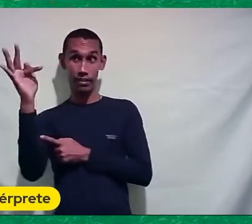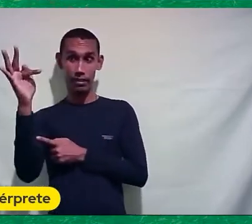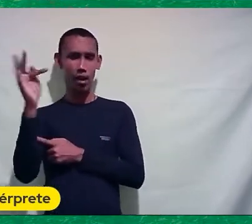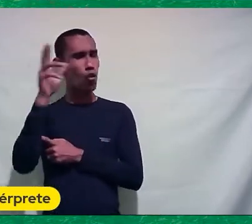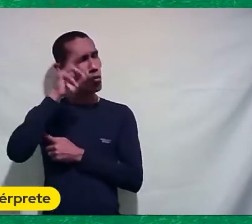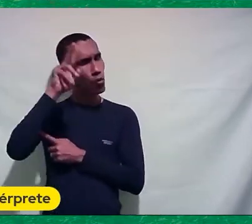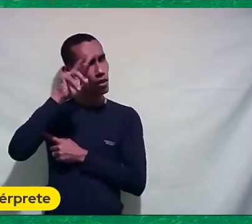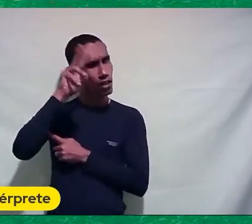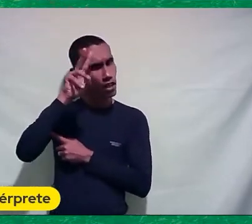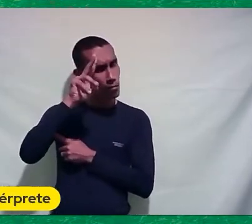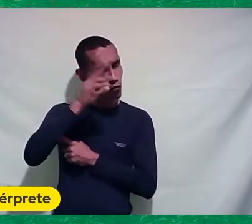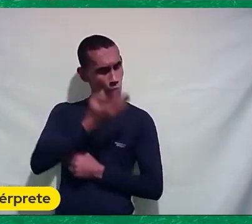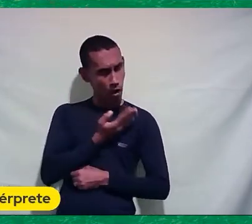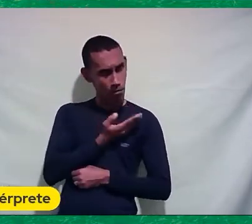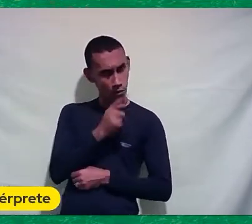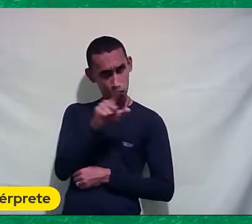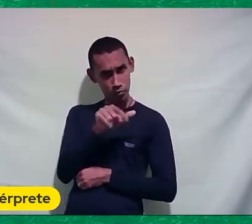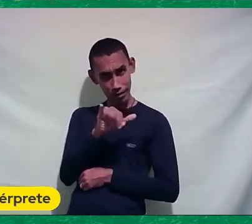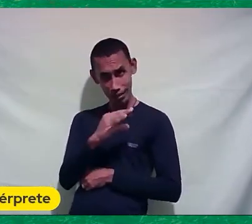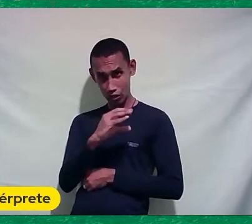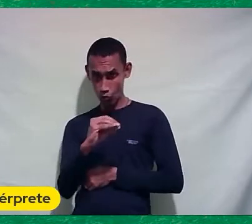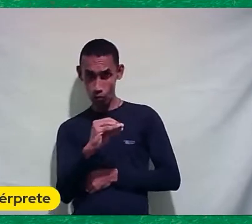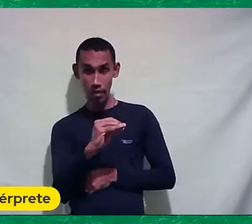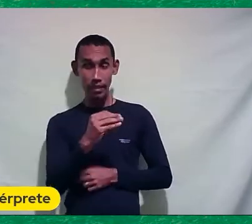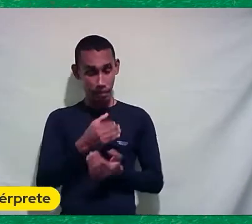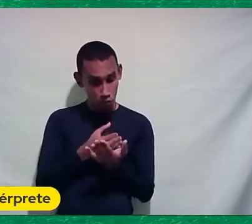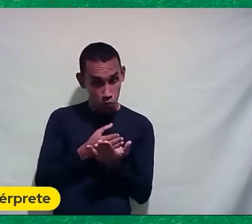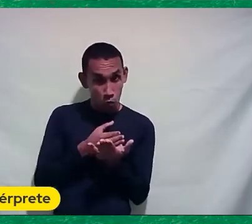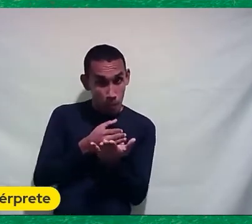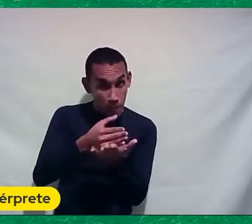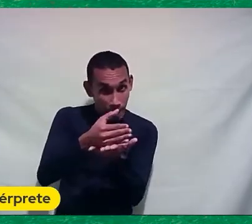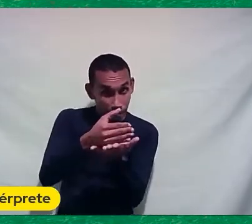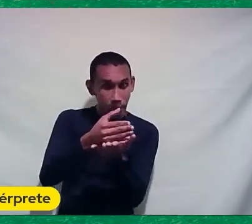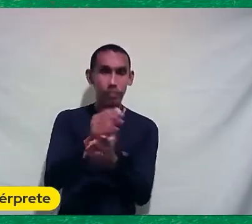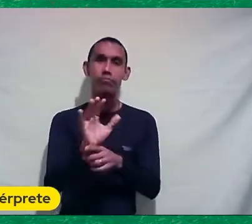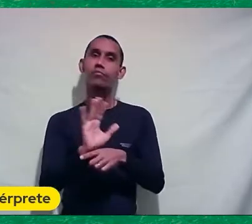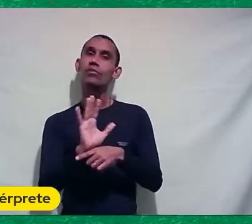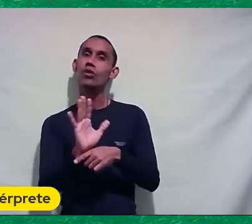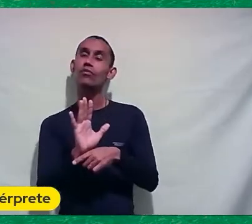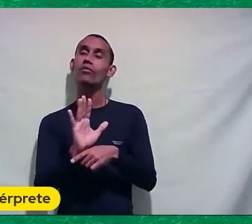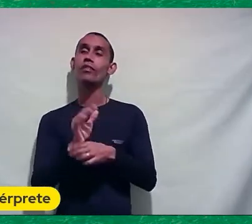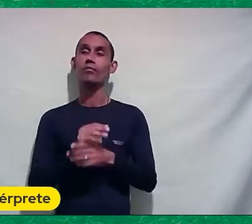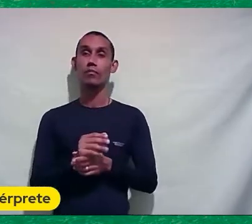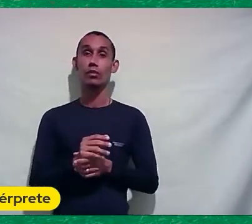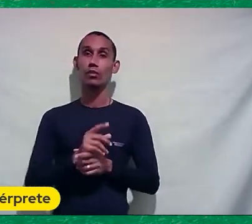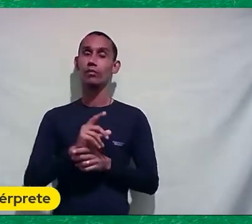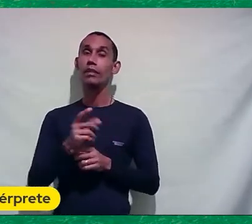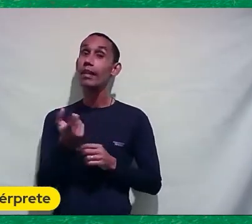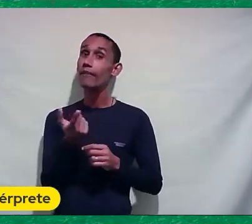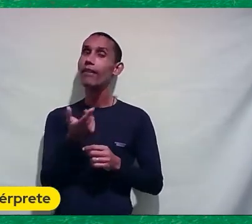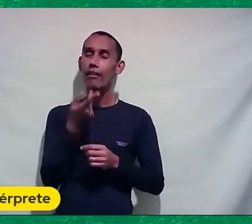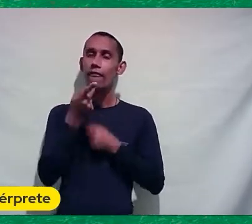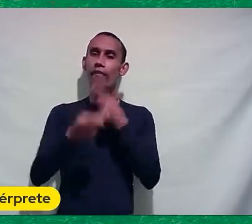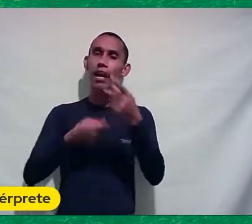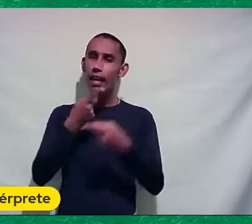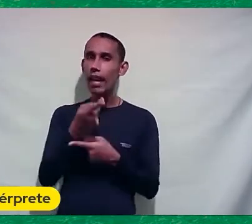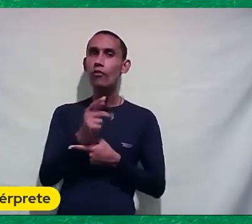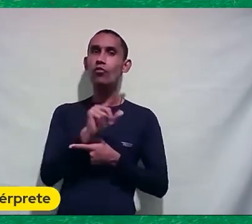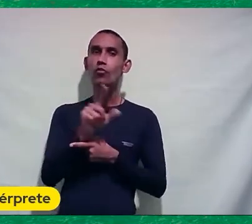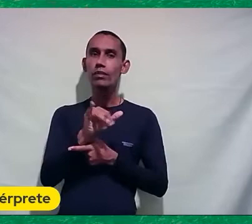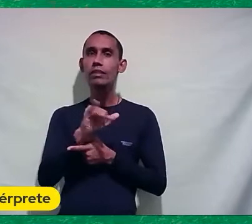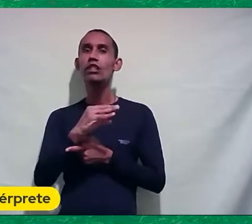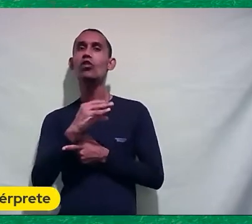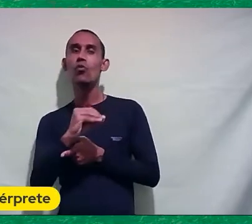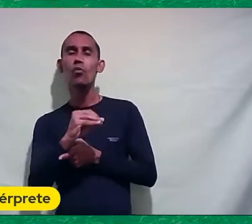Porque ele ficou amigo do Zico Deve ter sido daí Desse filme Que ele tinha É Volta e meia Ele falava alguma coisa Sobre o